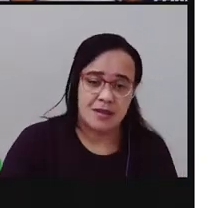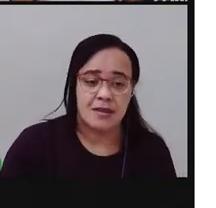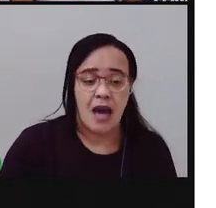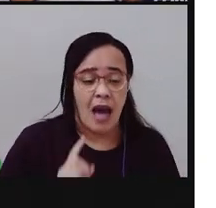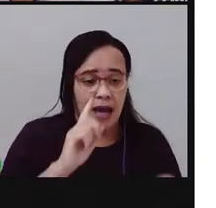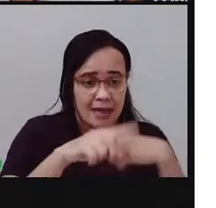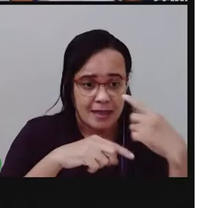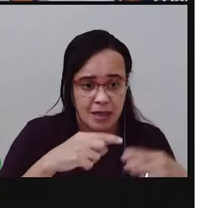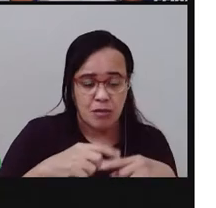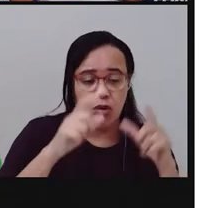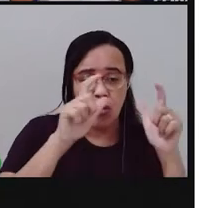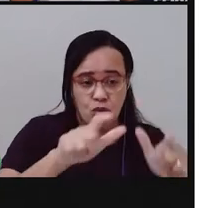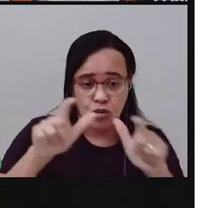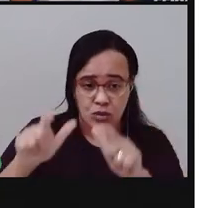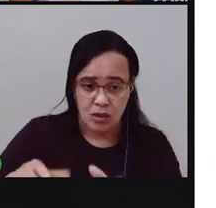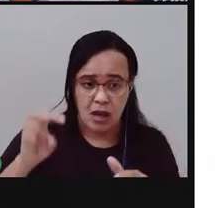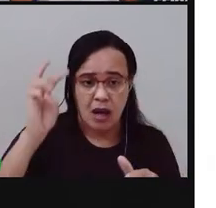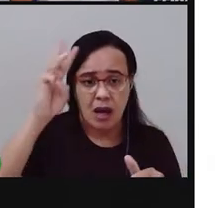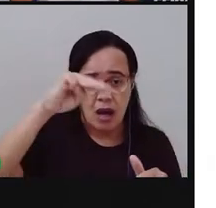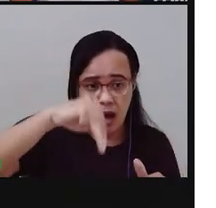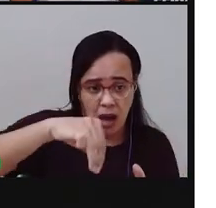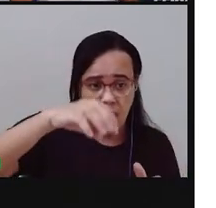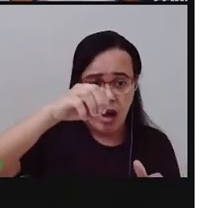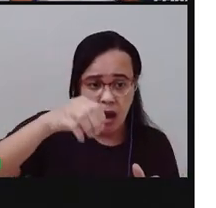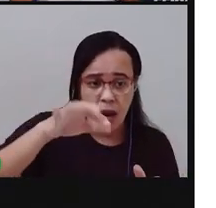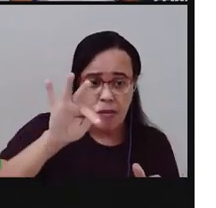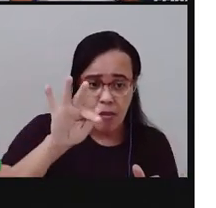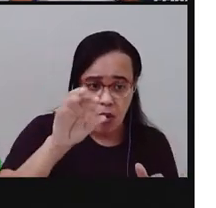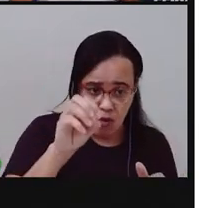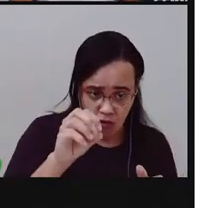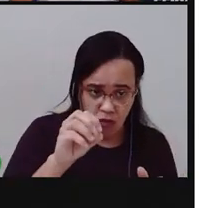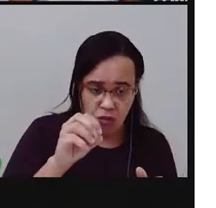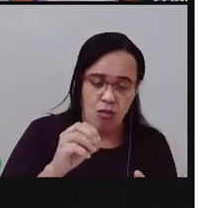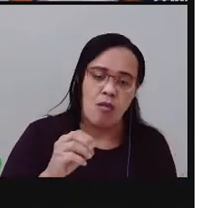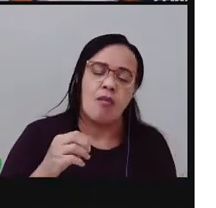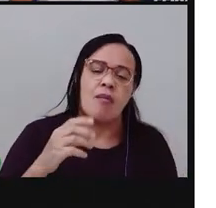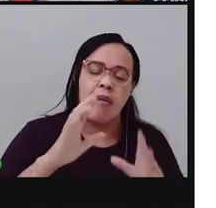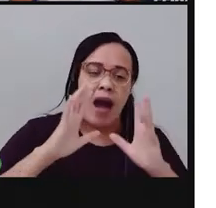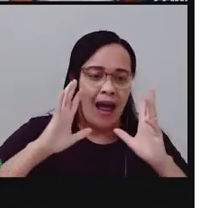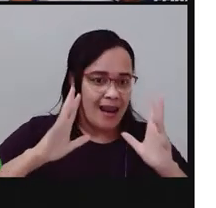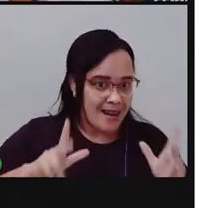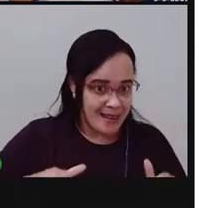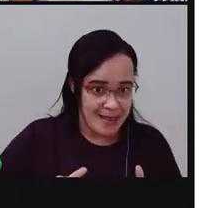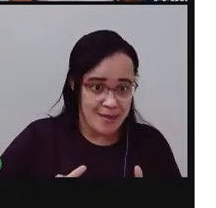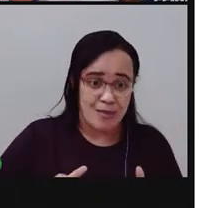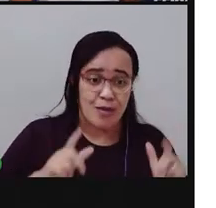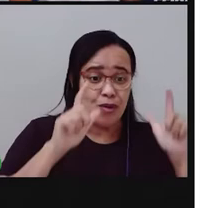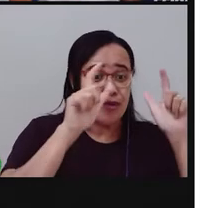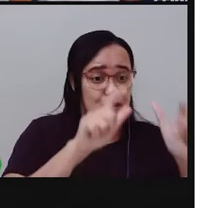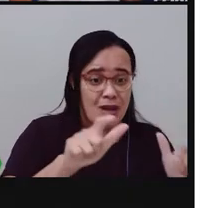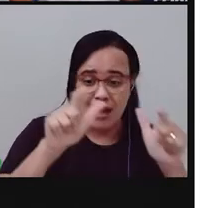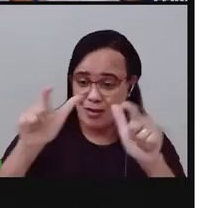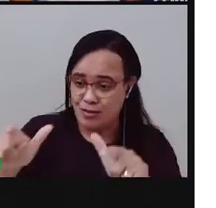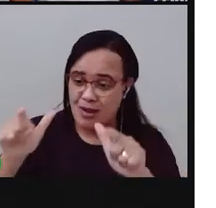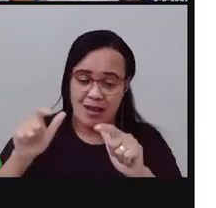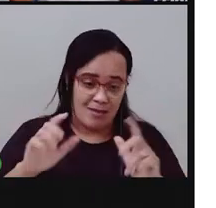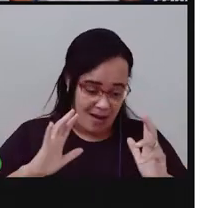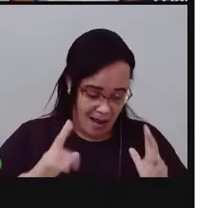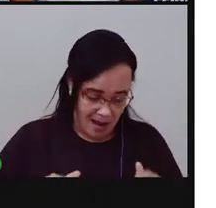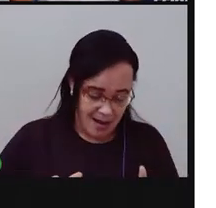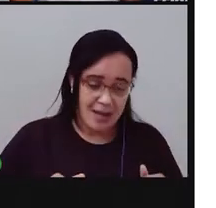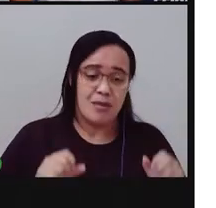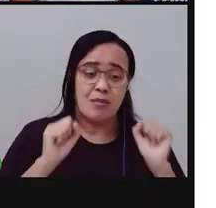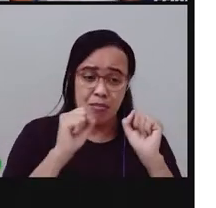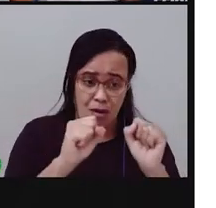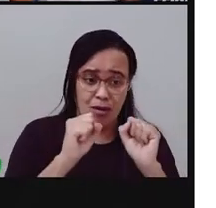agora crianças você já viu qual é o os ingredientes que a gente vai utilizar